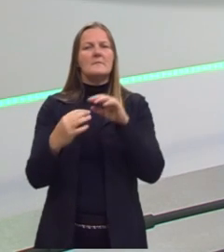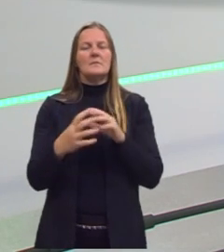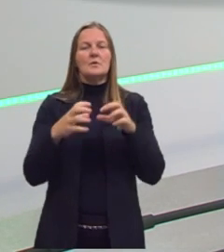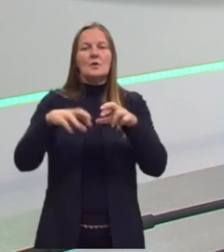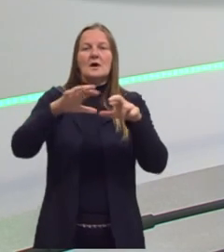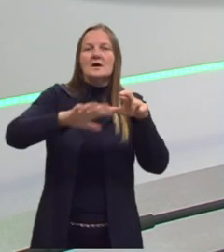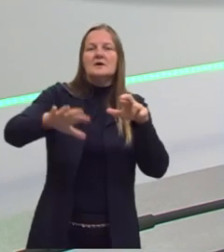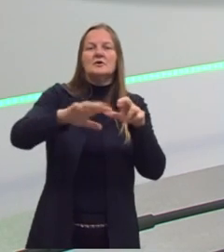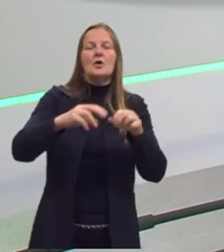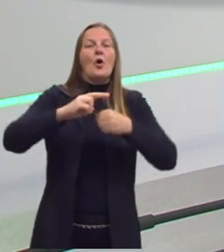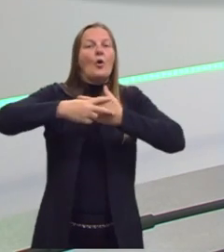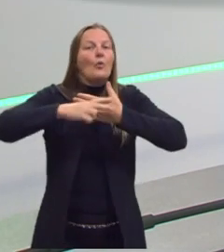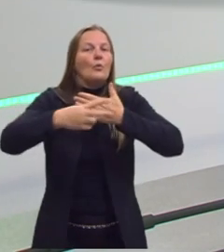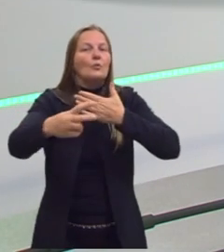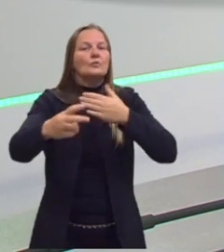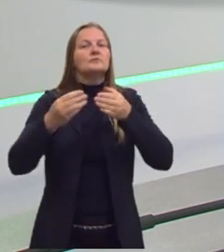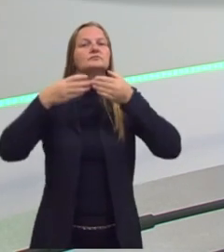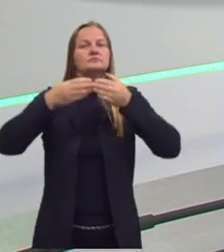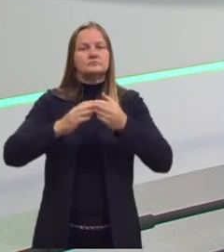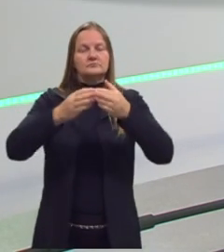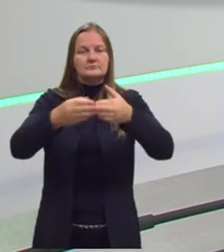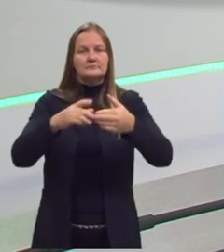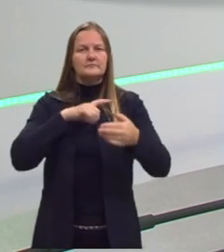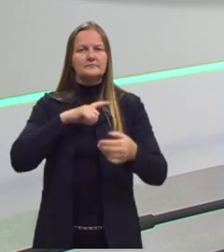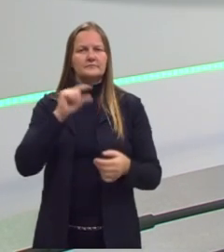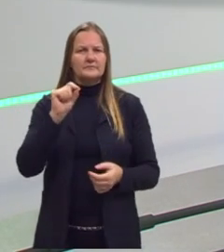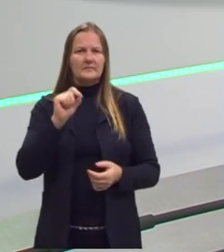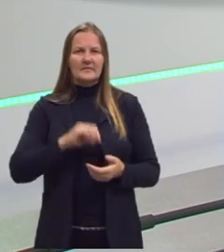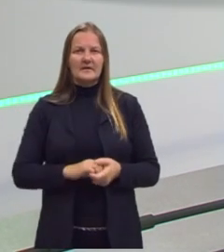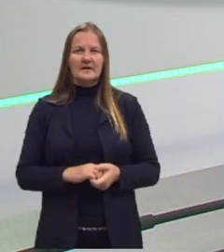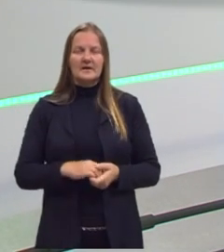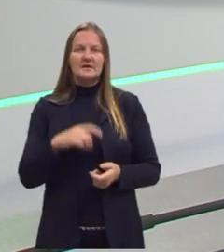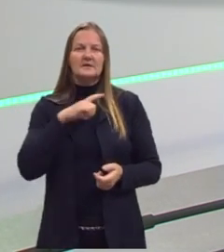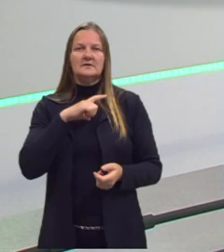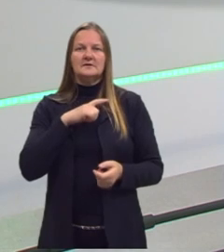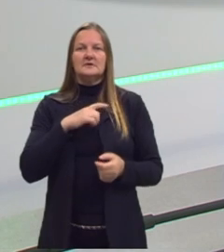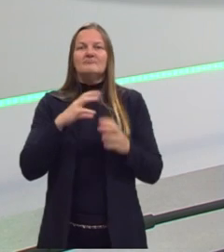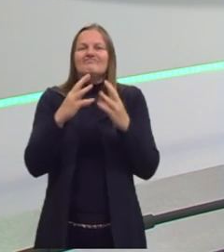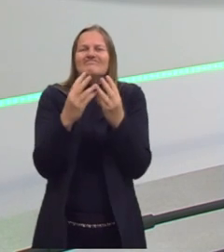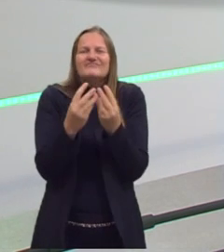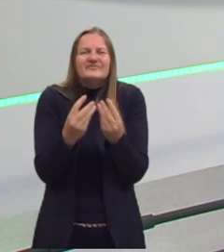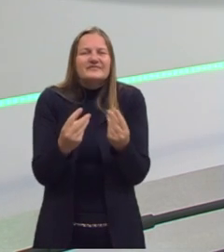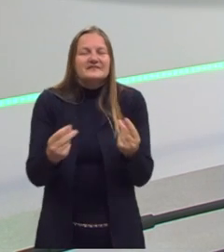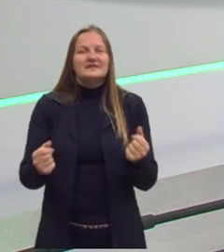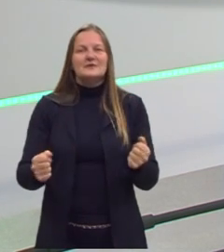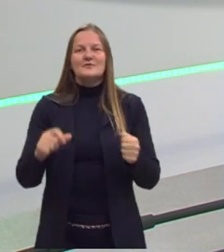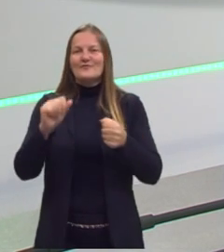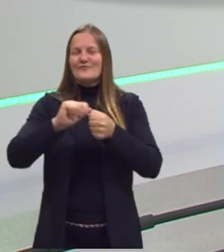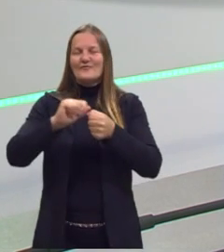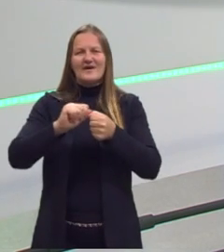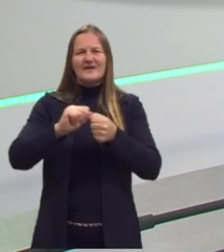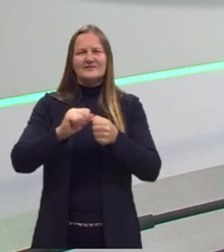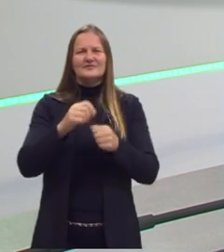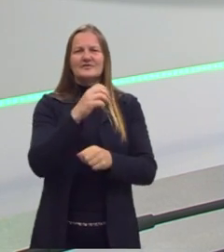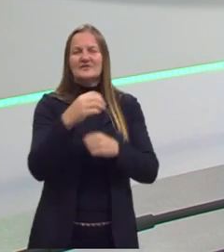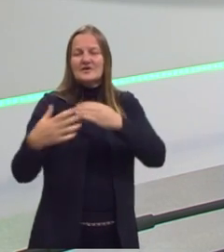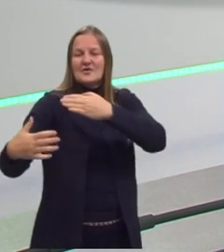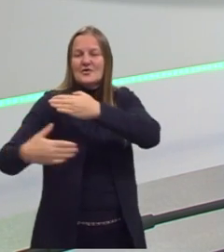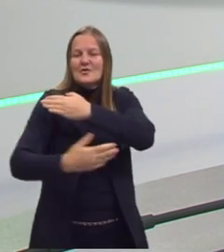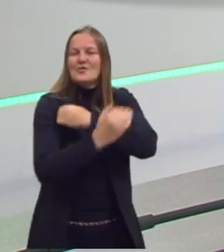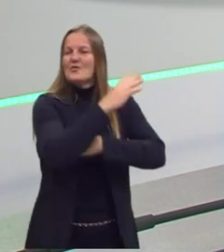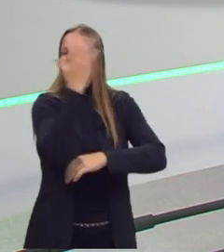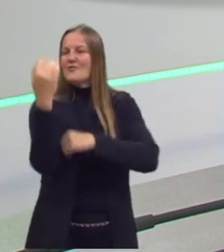dessas consequências das navegações, ela acabou causando a destruição de vários ecossistemas, ela acabou